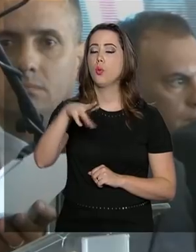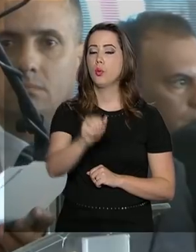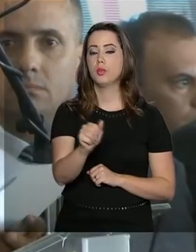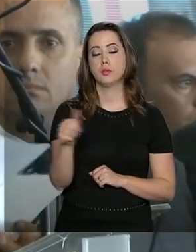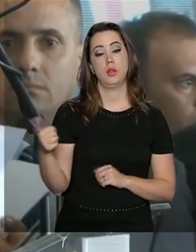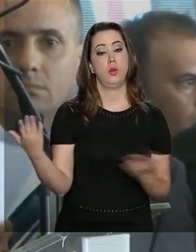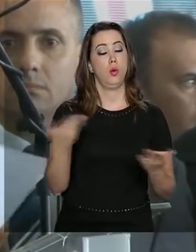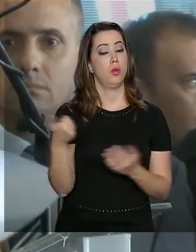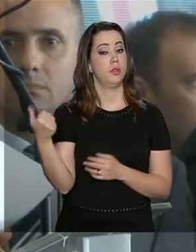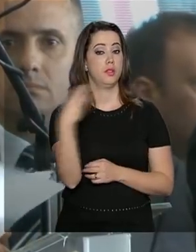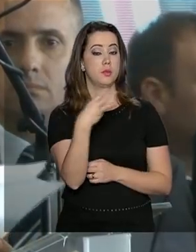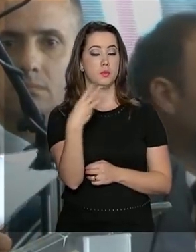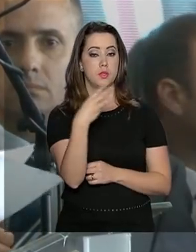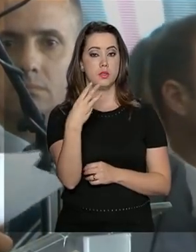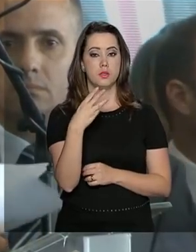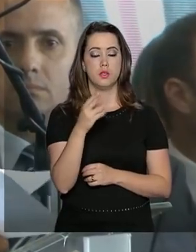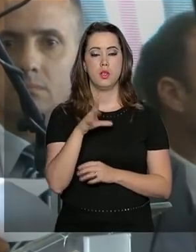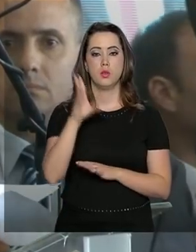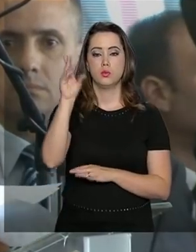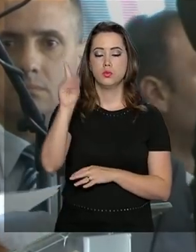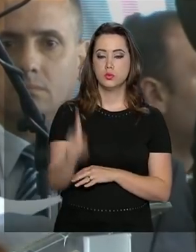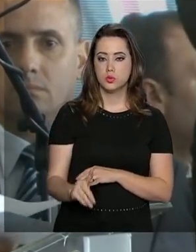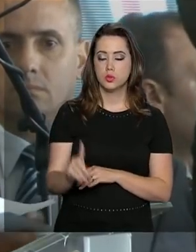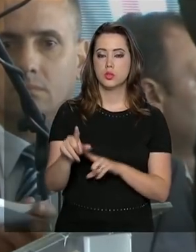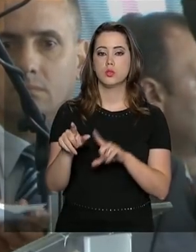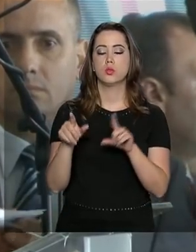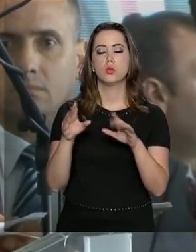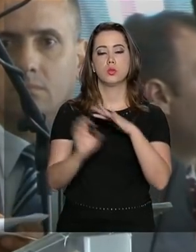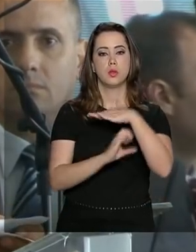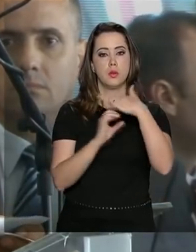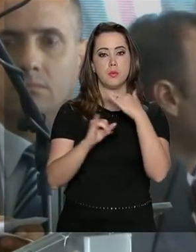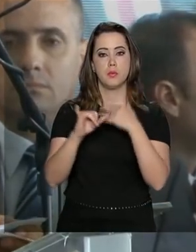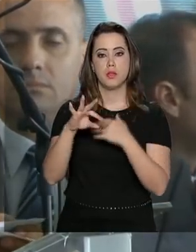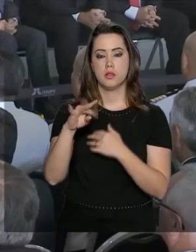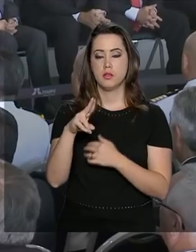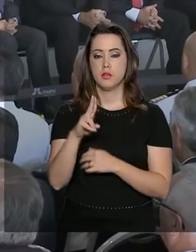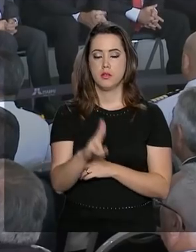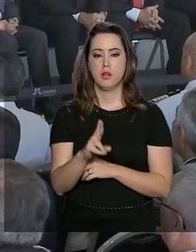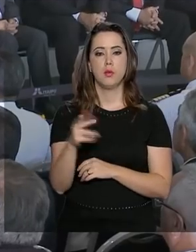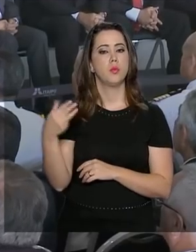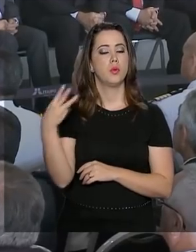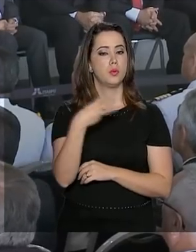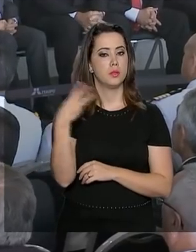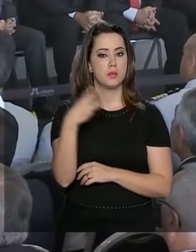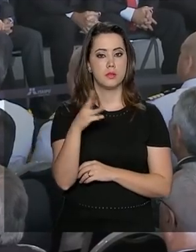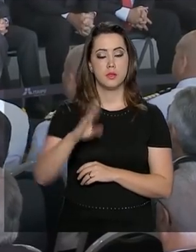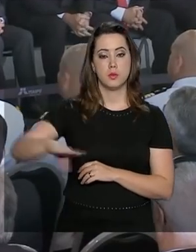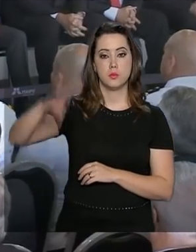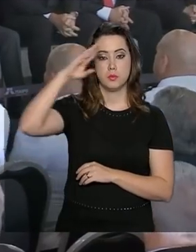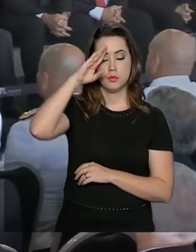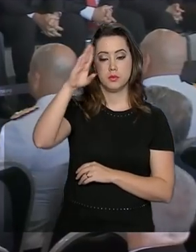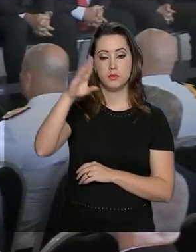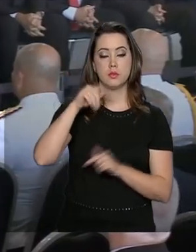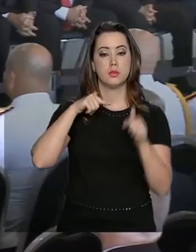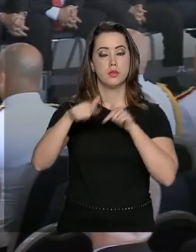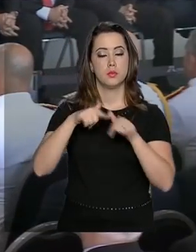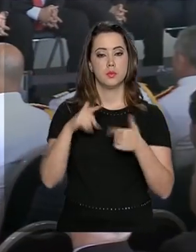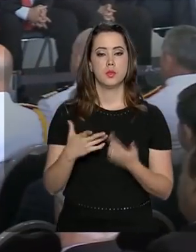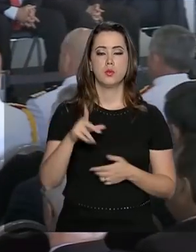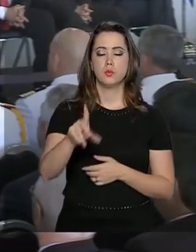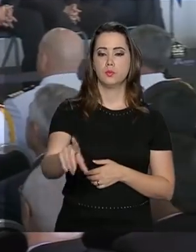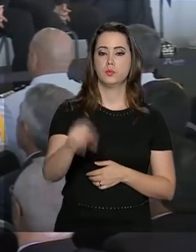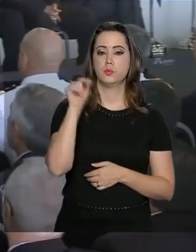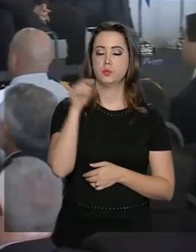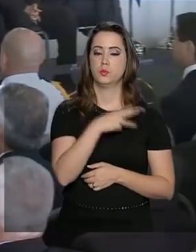diretor-geral brasileiro de Itaipu e o terceiro militar no cargo. Ex-ministro da Defesa, ele foi indicado